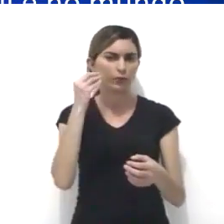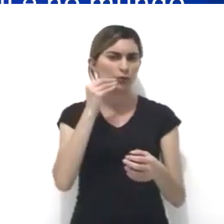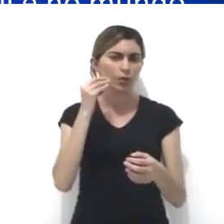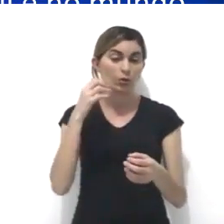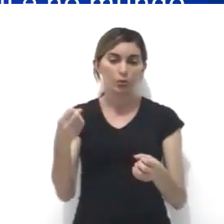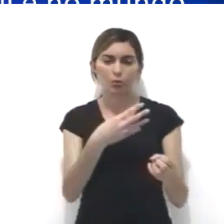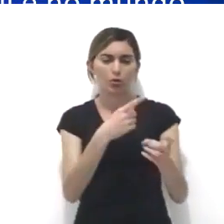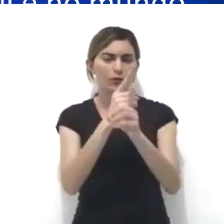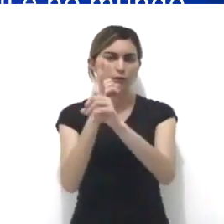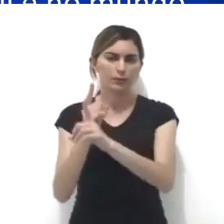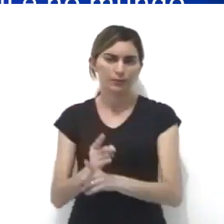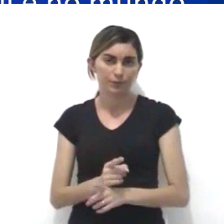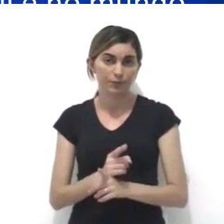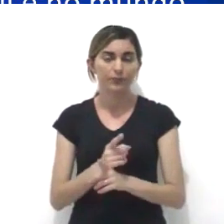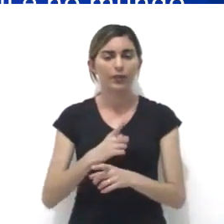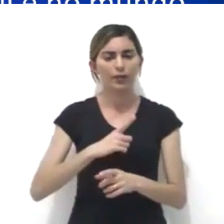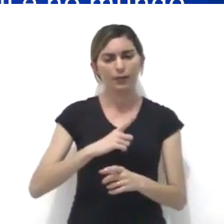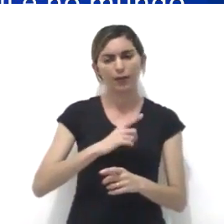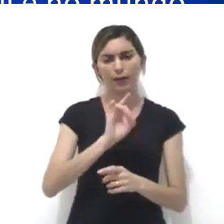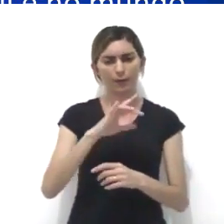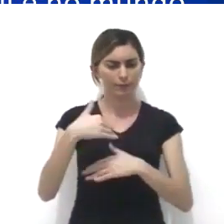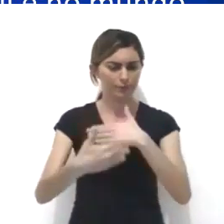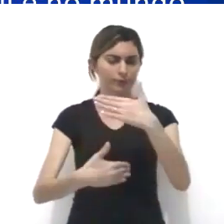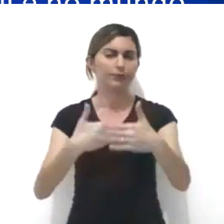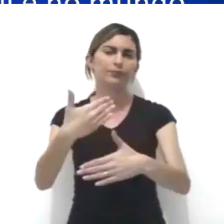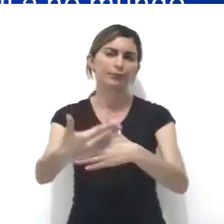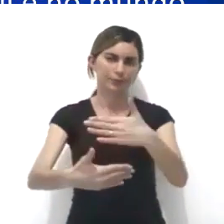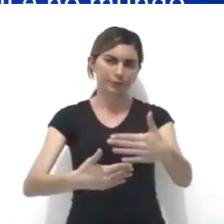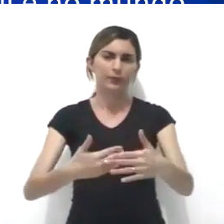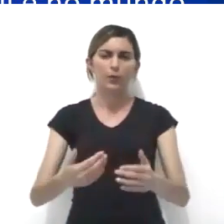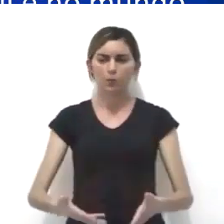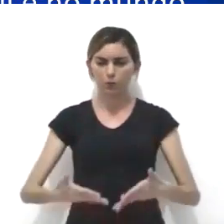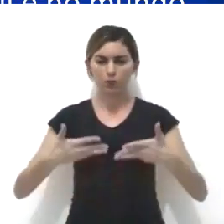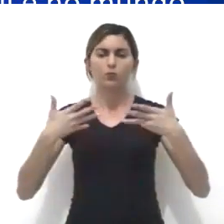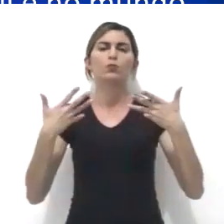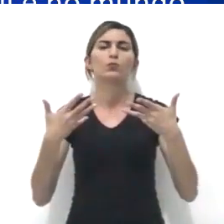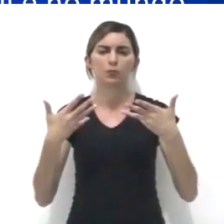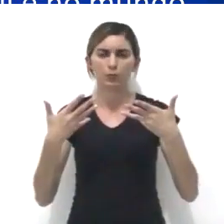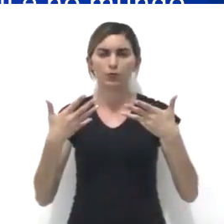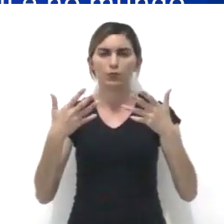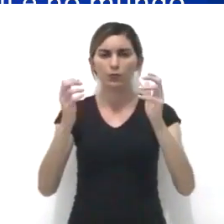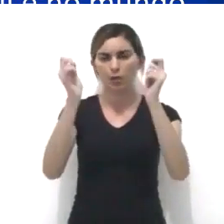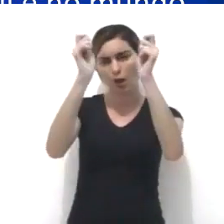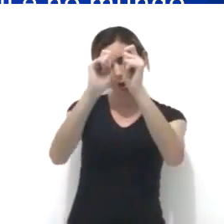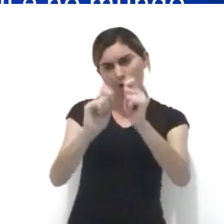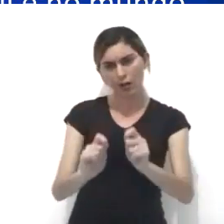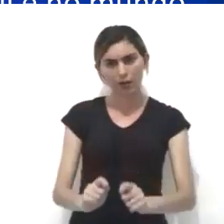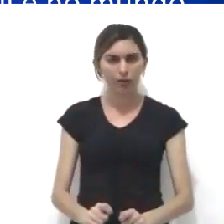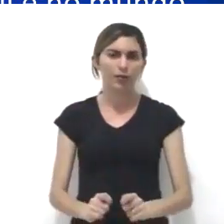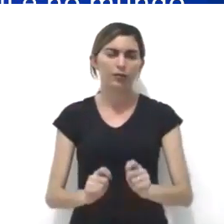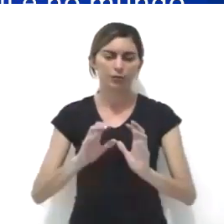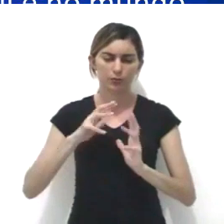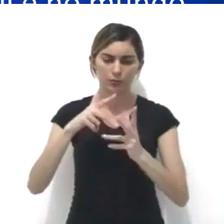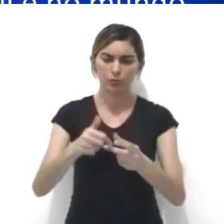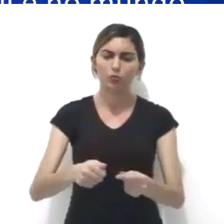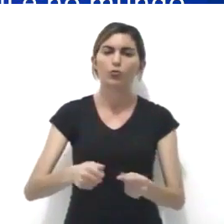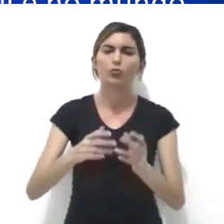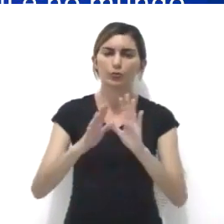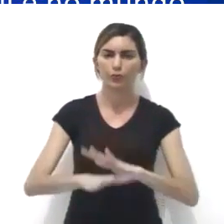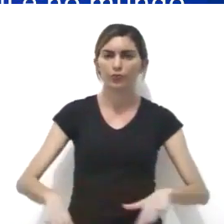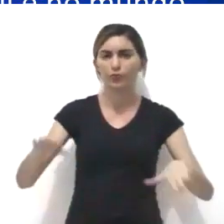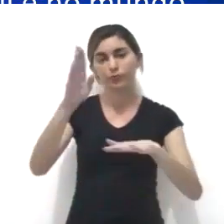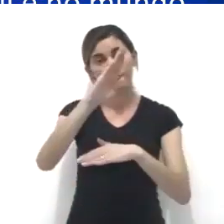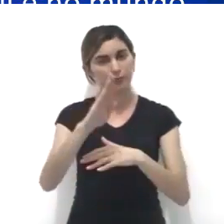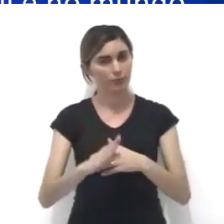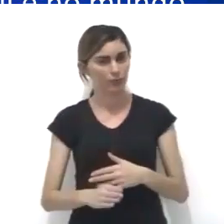tenta novas descobertas e tem cada vez mais se destacado no cenário artístico do mundo inteiro